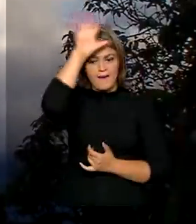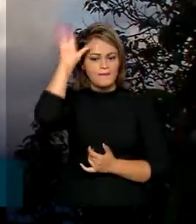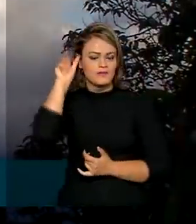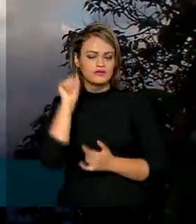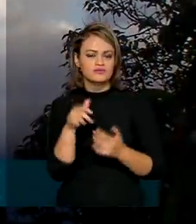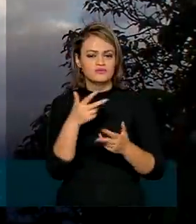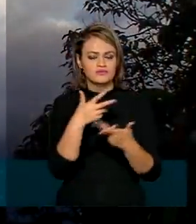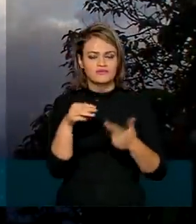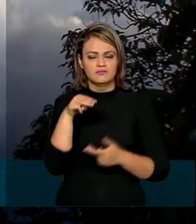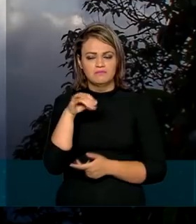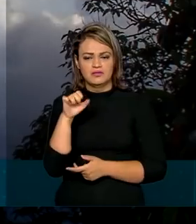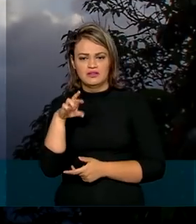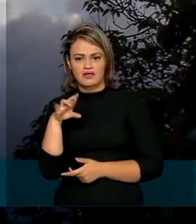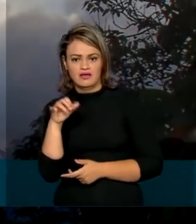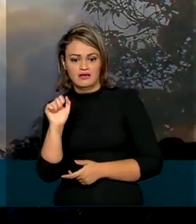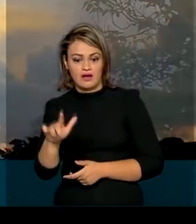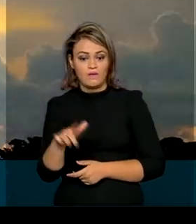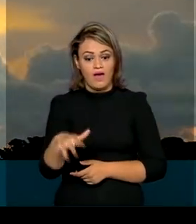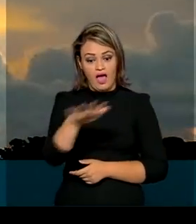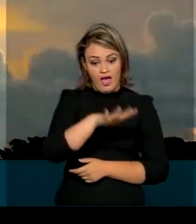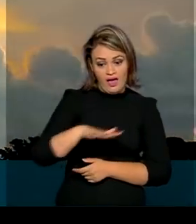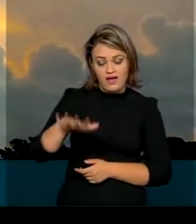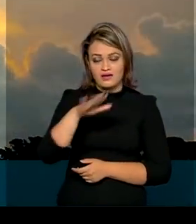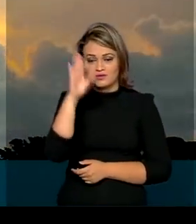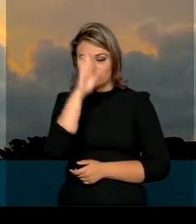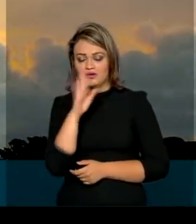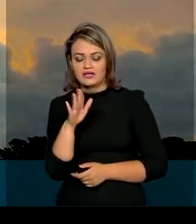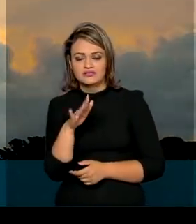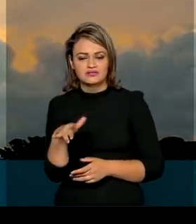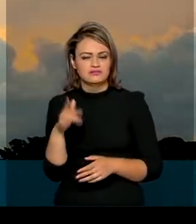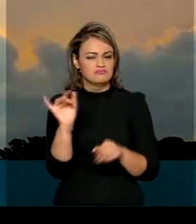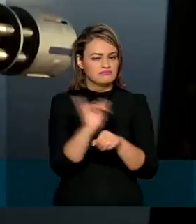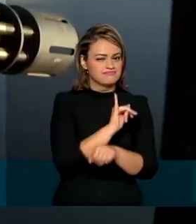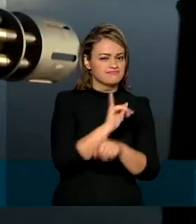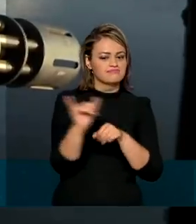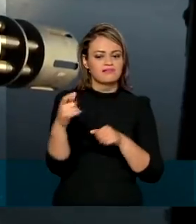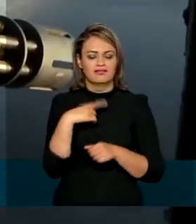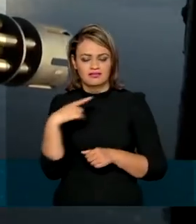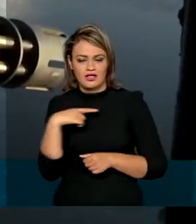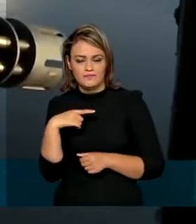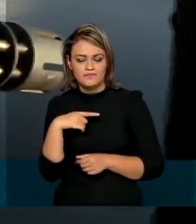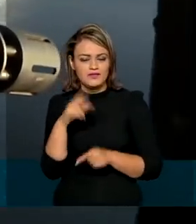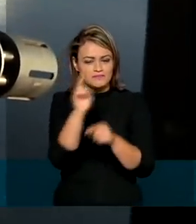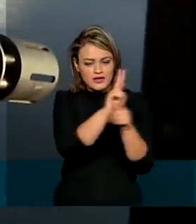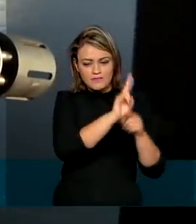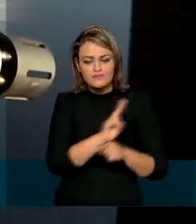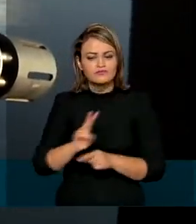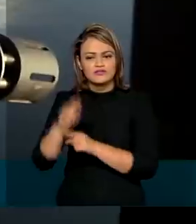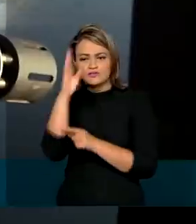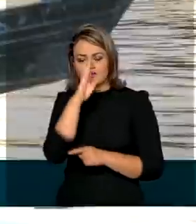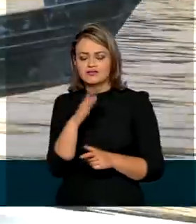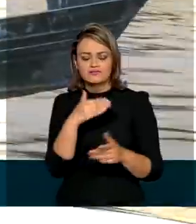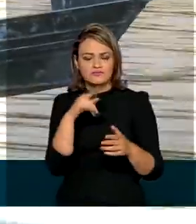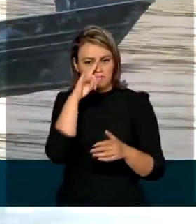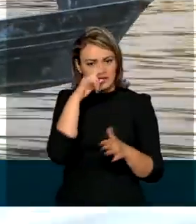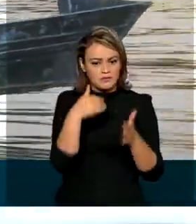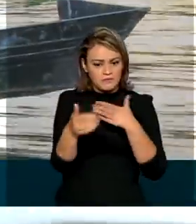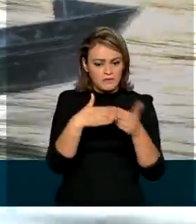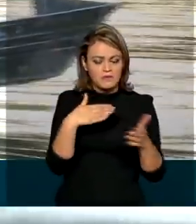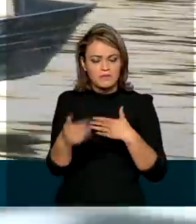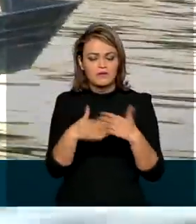e minerais no solo, o território brasileiro é estratégico. E para proteger o Brasil de qualquer risco,